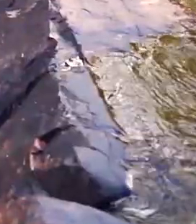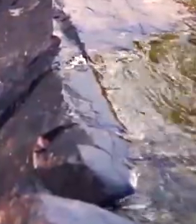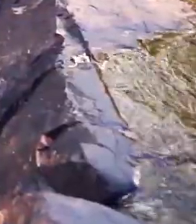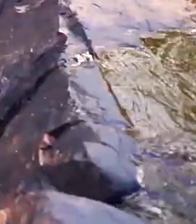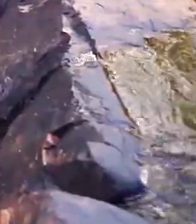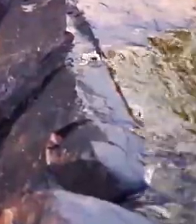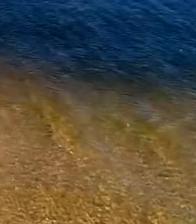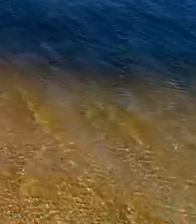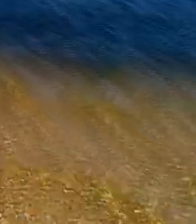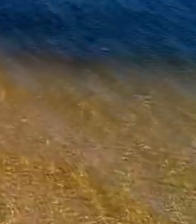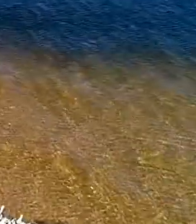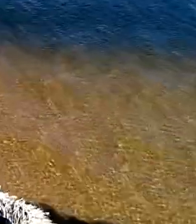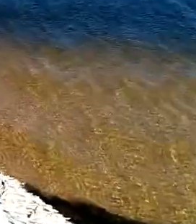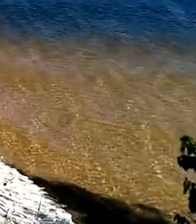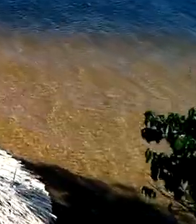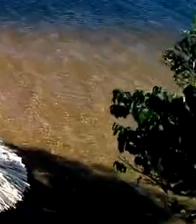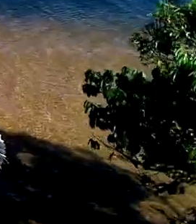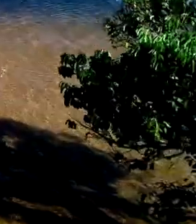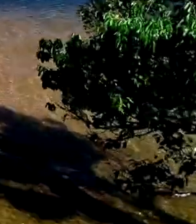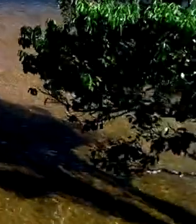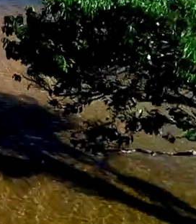Coelho e Legendas por Quintena Coelho